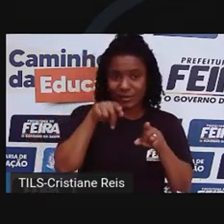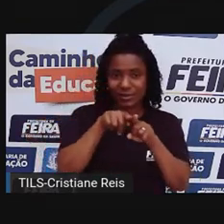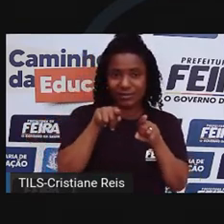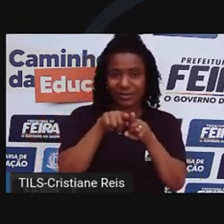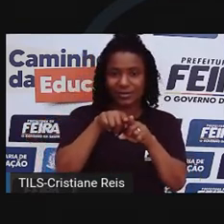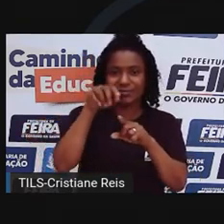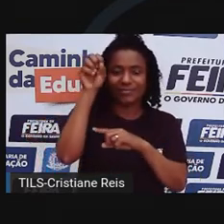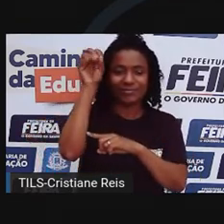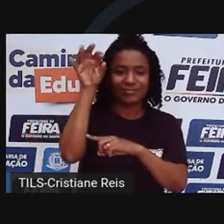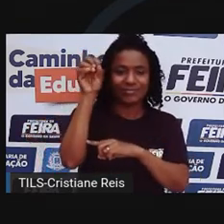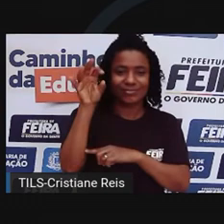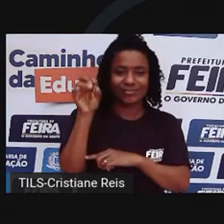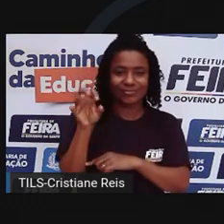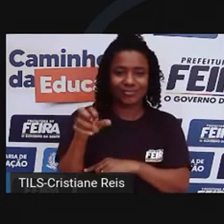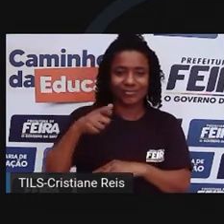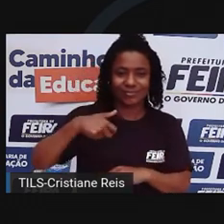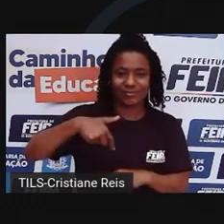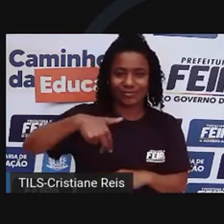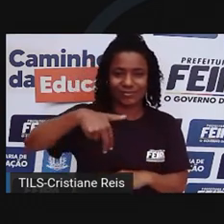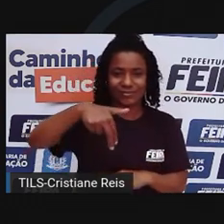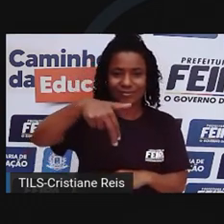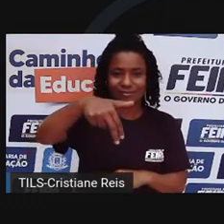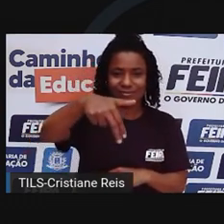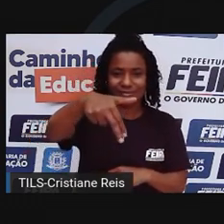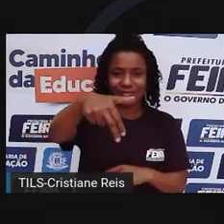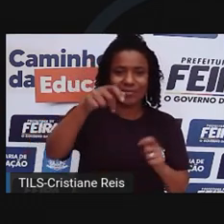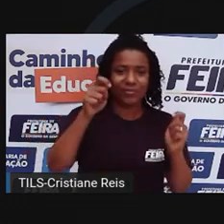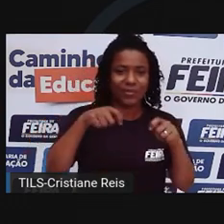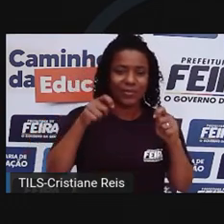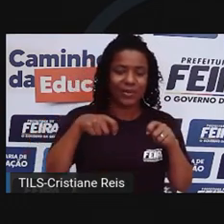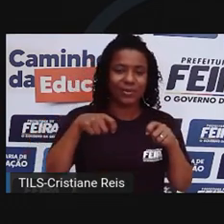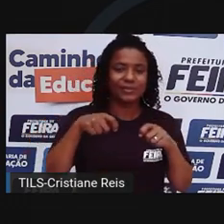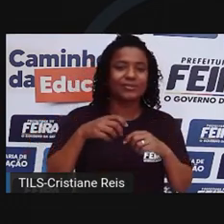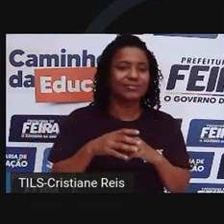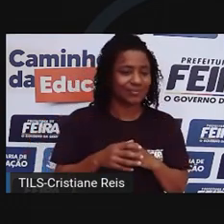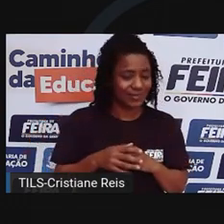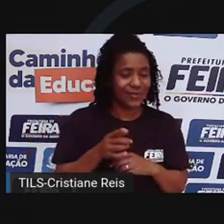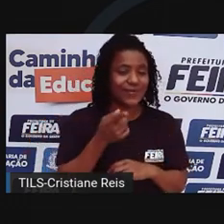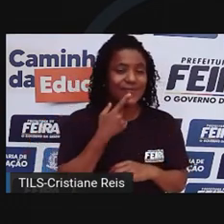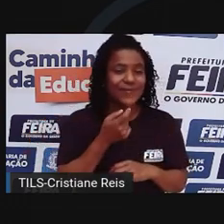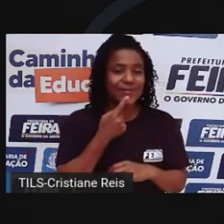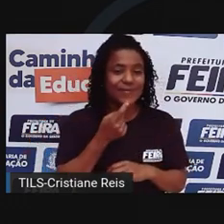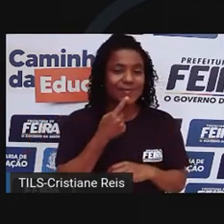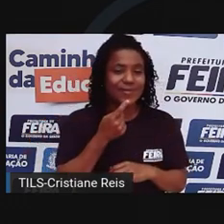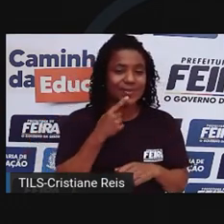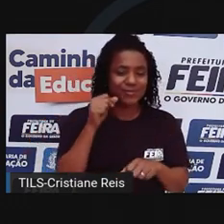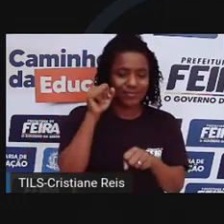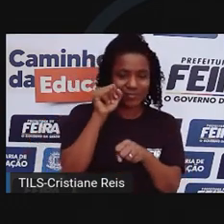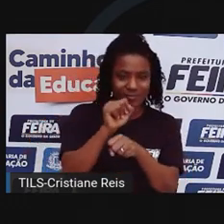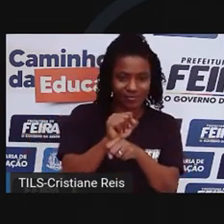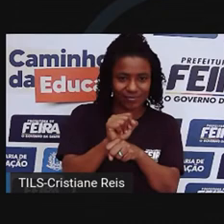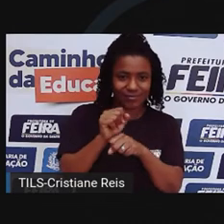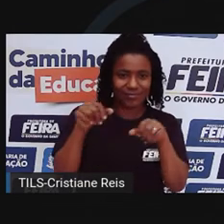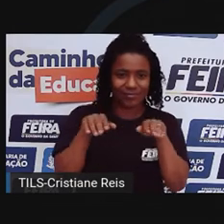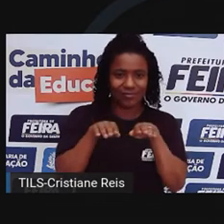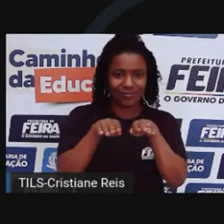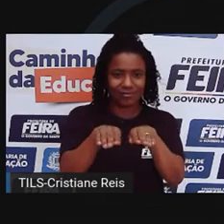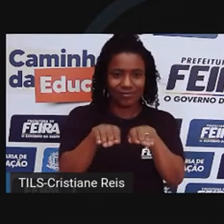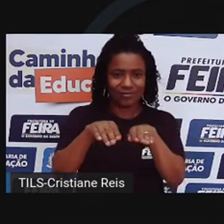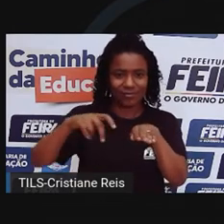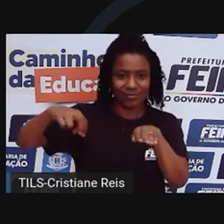para controlar essa passagem. Os carros param no sinal vermelho e as pessoas atravessam pela faixa.